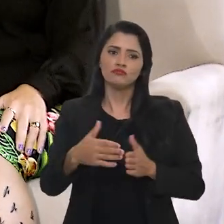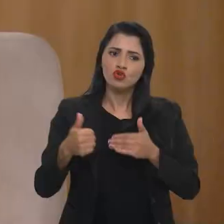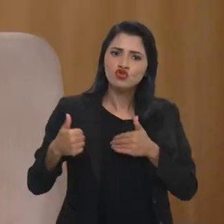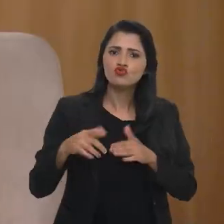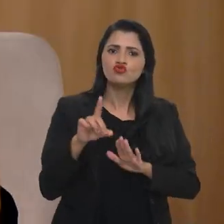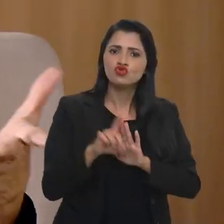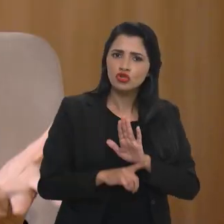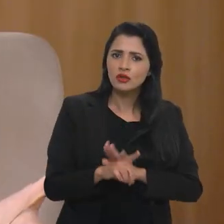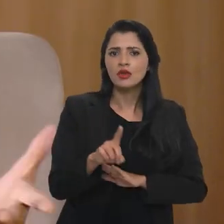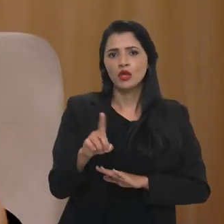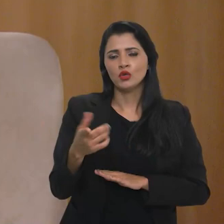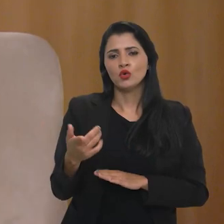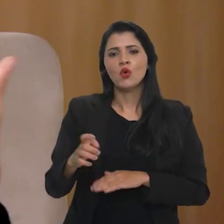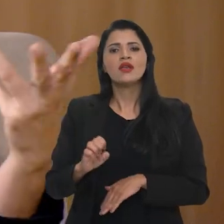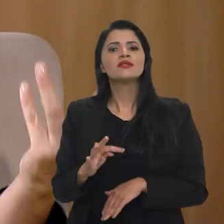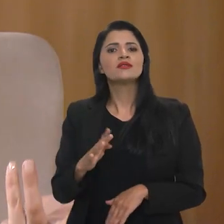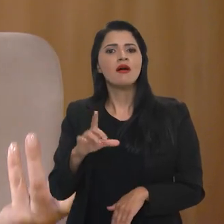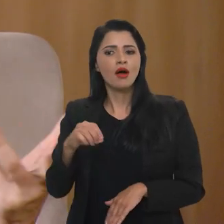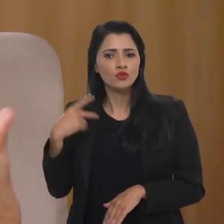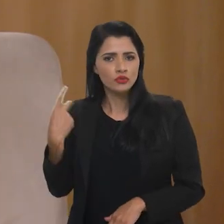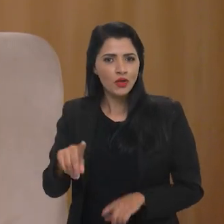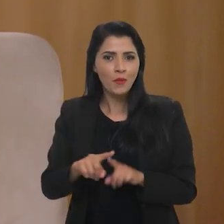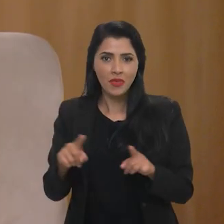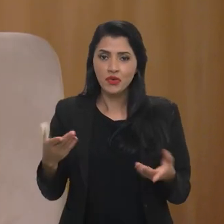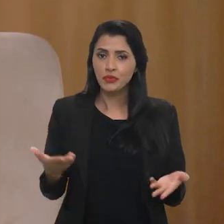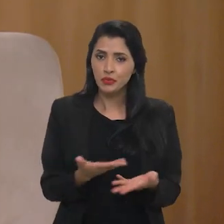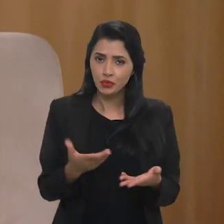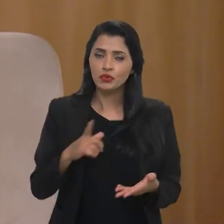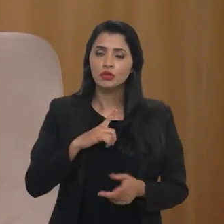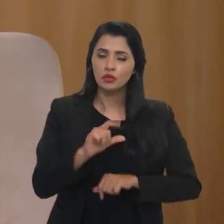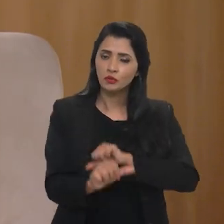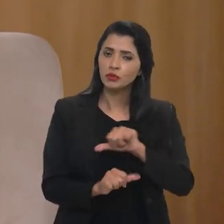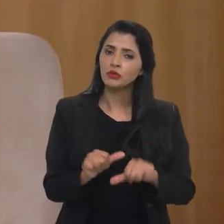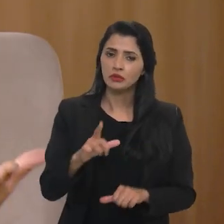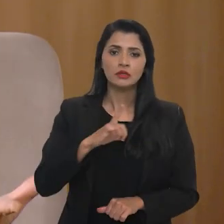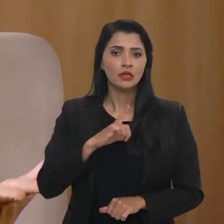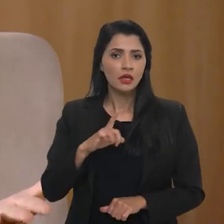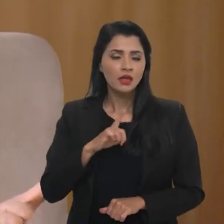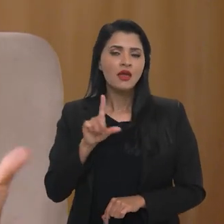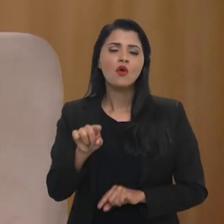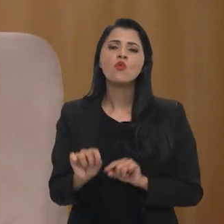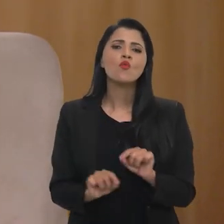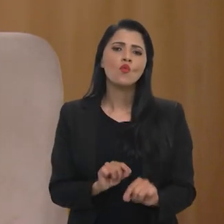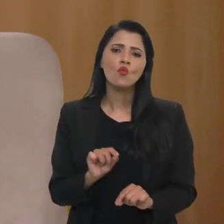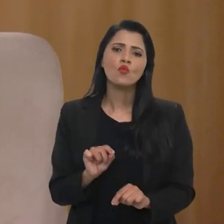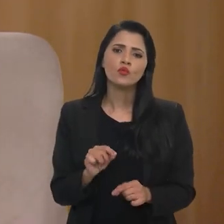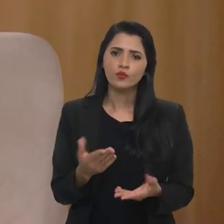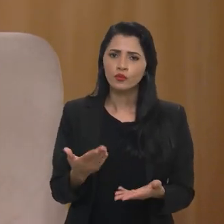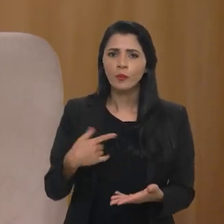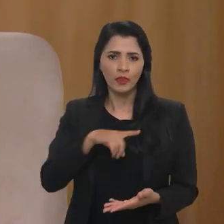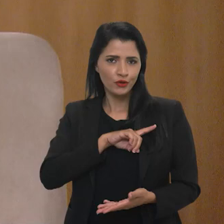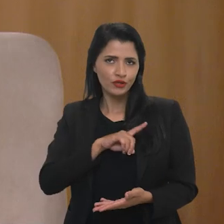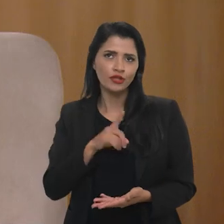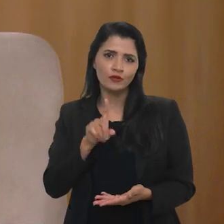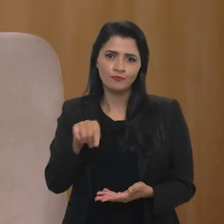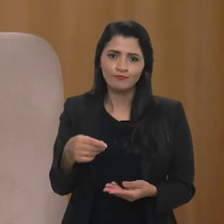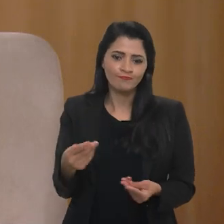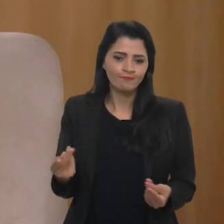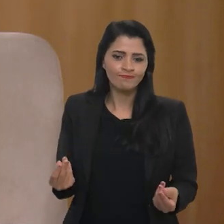esses direitos, ou a aplicação desse direito era a partir do Estado, hoje, ele, a gente tem uma mudança aí, que a gente está,